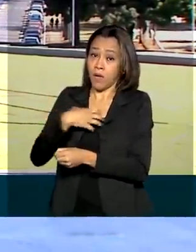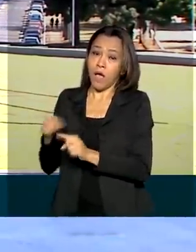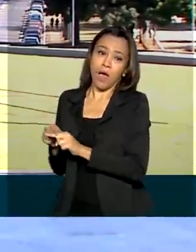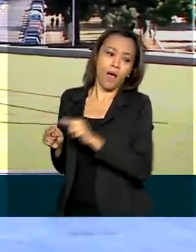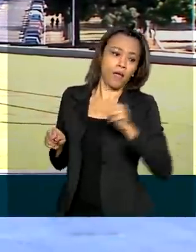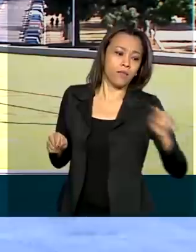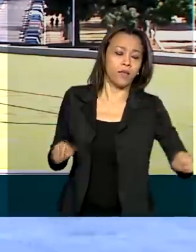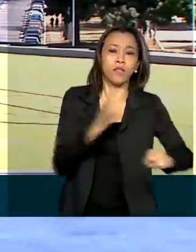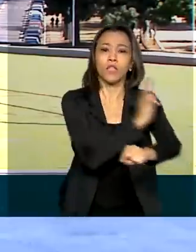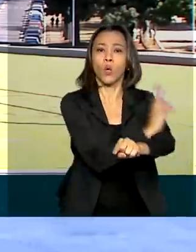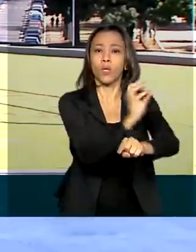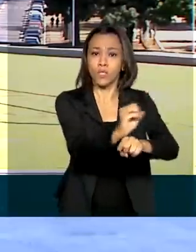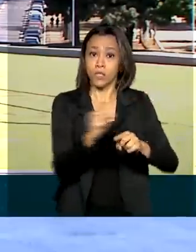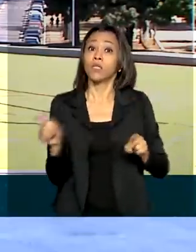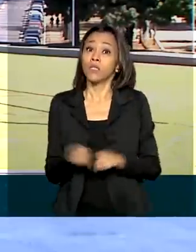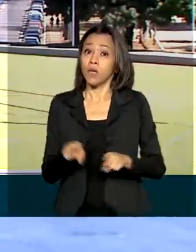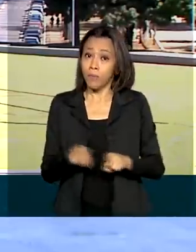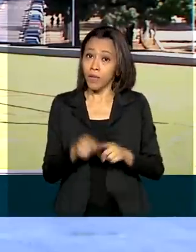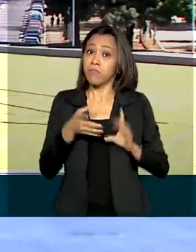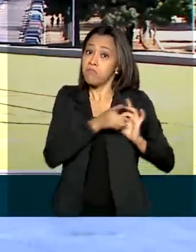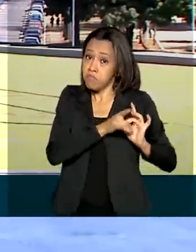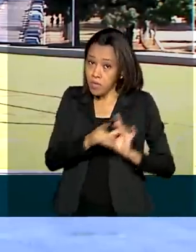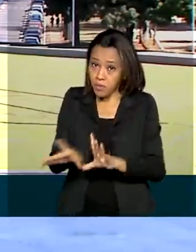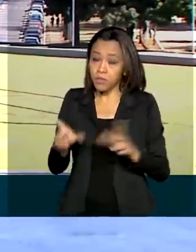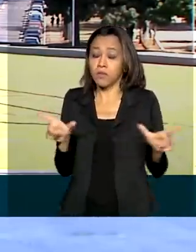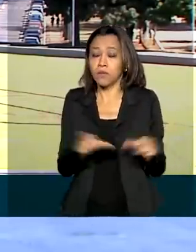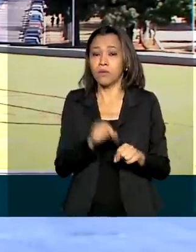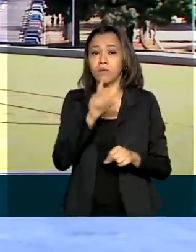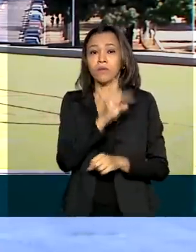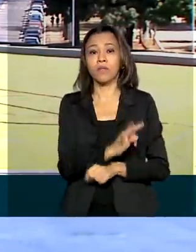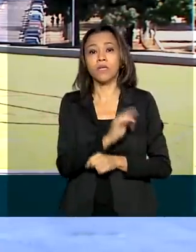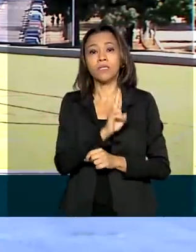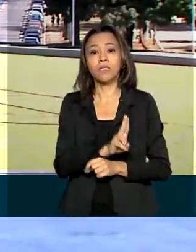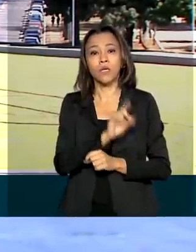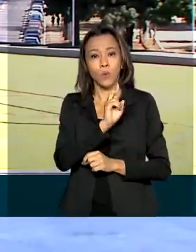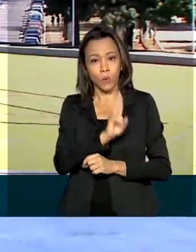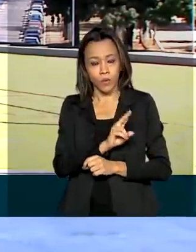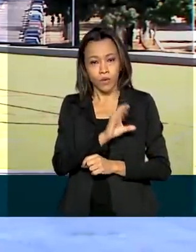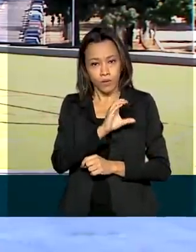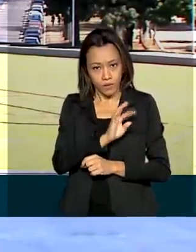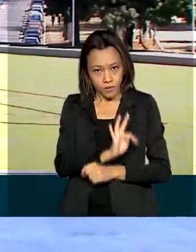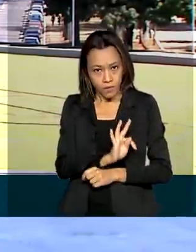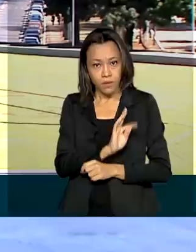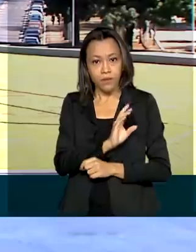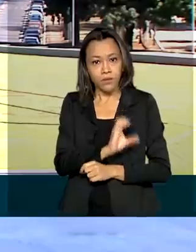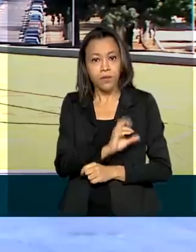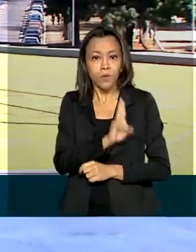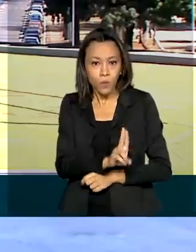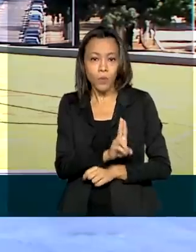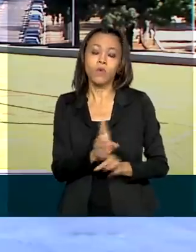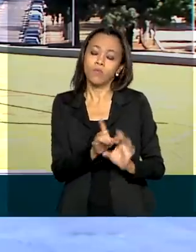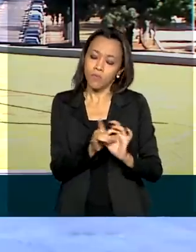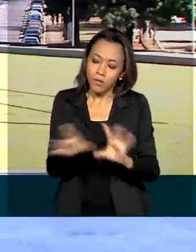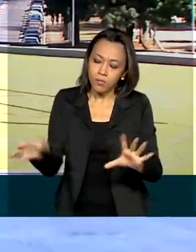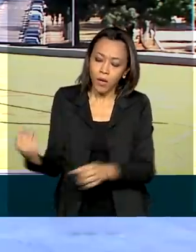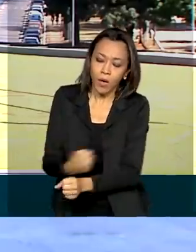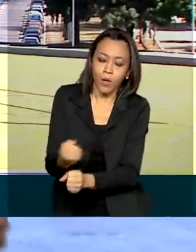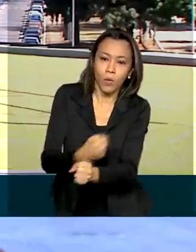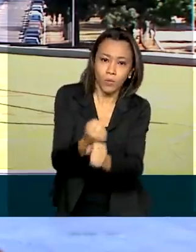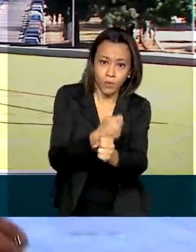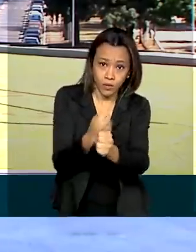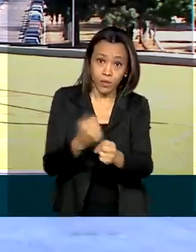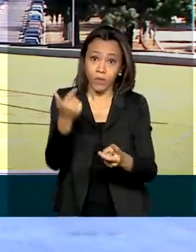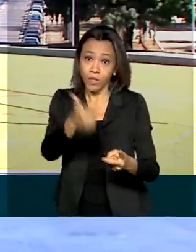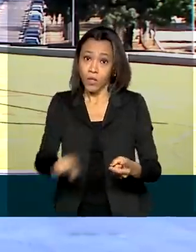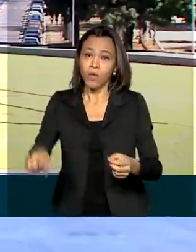autorização do TCU para renovar com antecedência a concessão da malha paulista com a empresa Rumo e das estradas de ferro